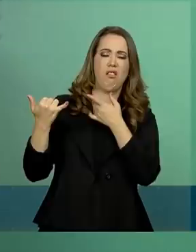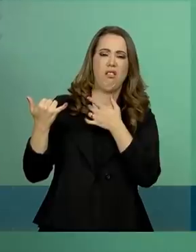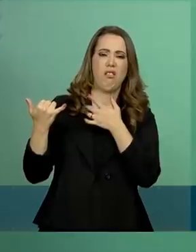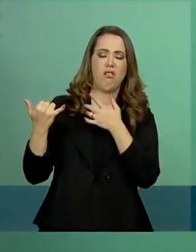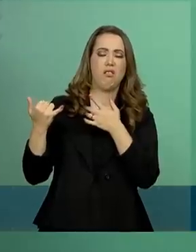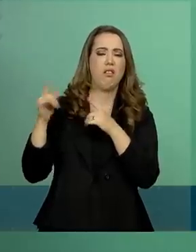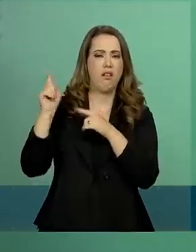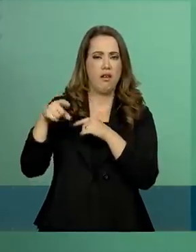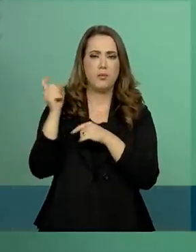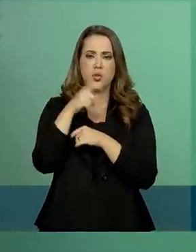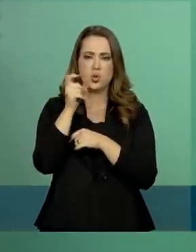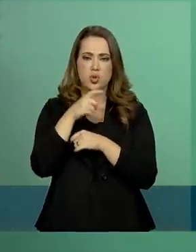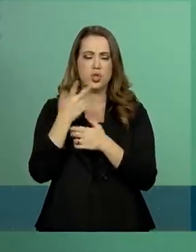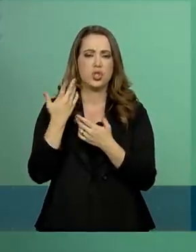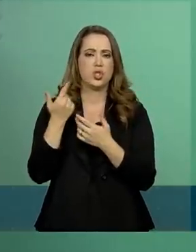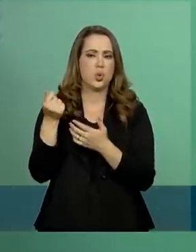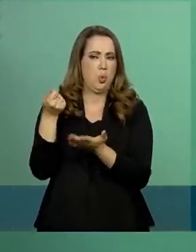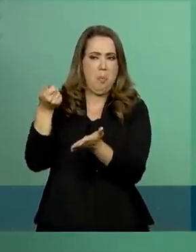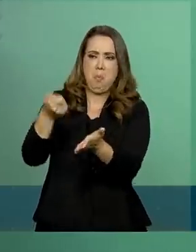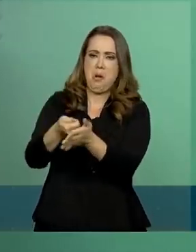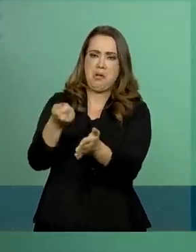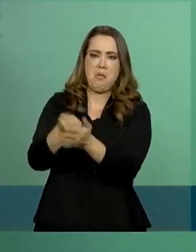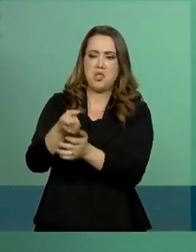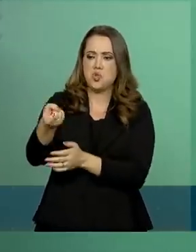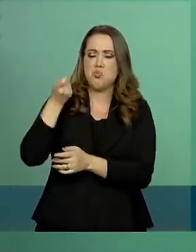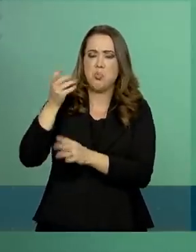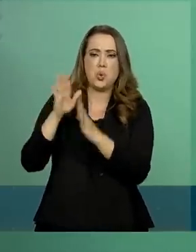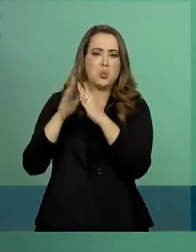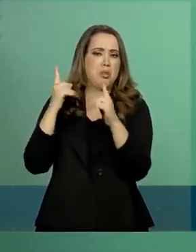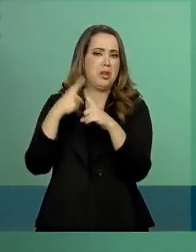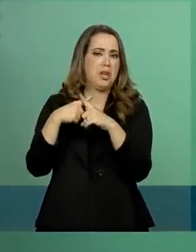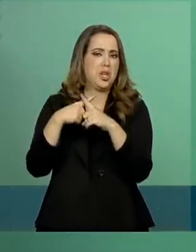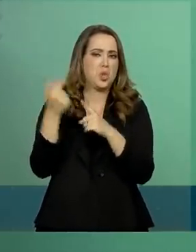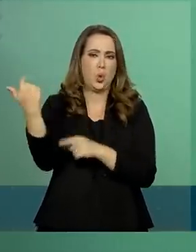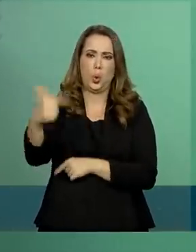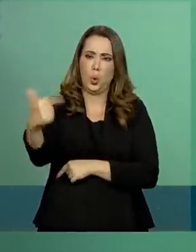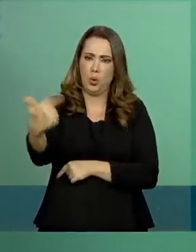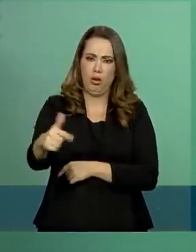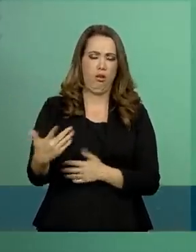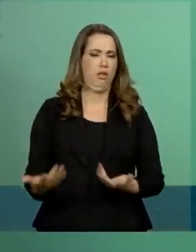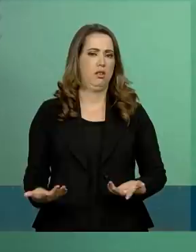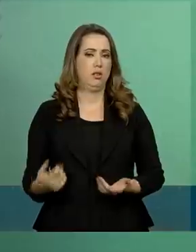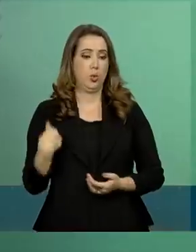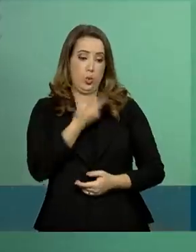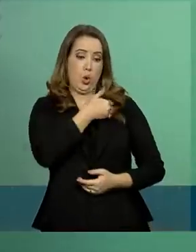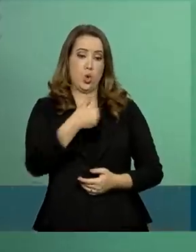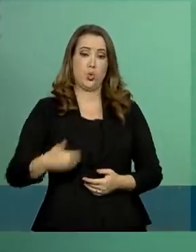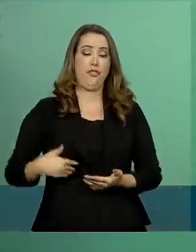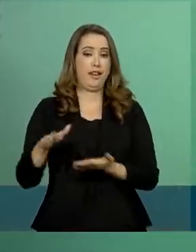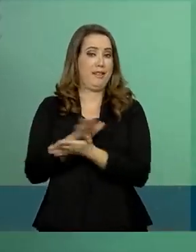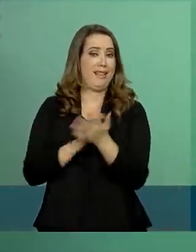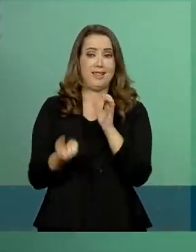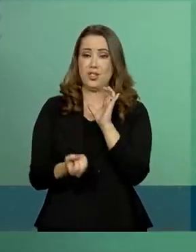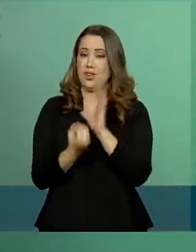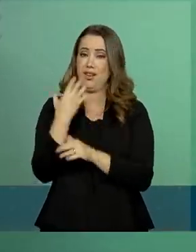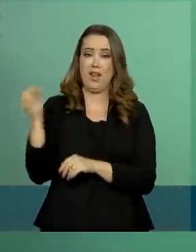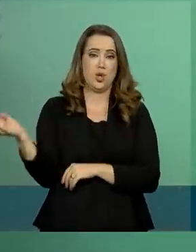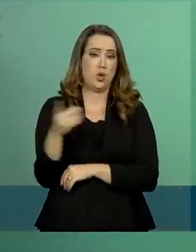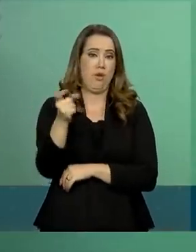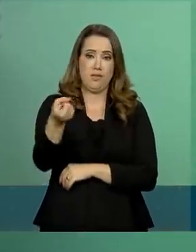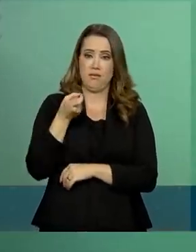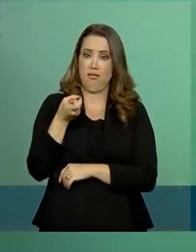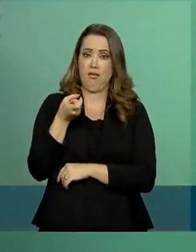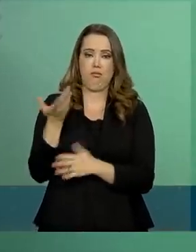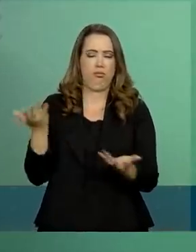nós não vamos taxar as igrejas. Quero dizer que em nosso governo nenhum novo imposto será criado, em especial contra as